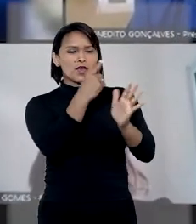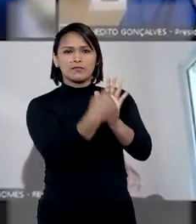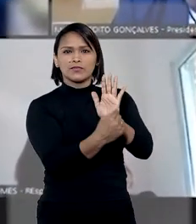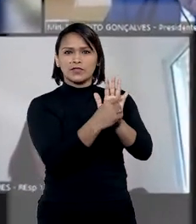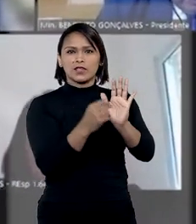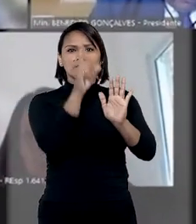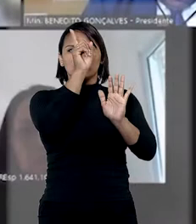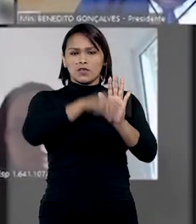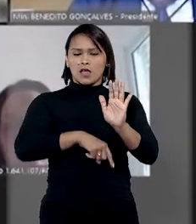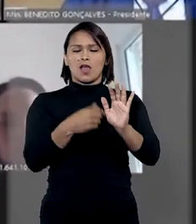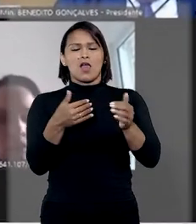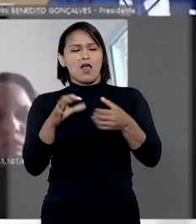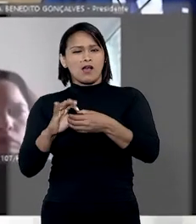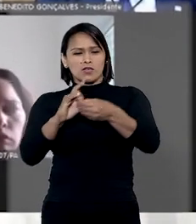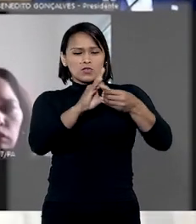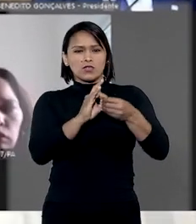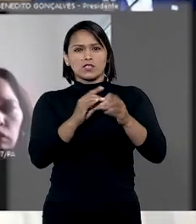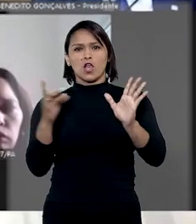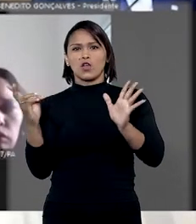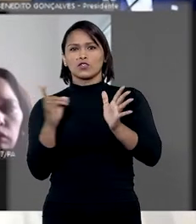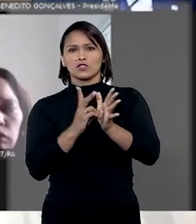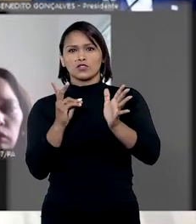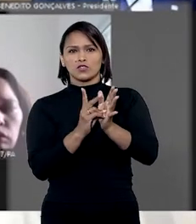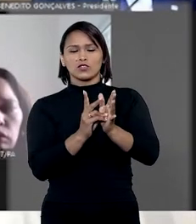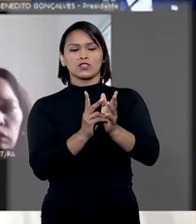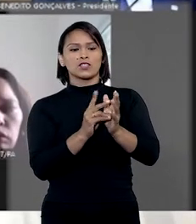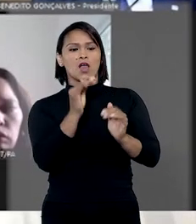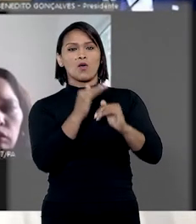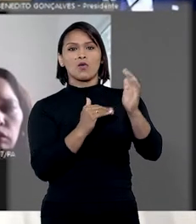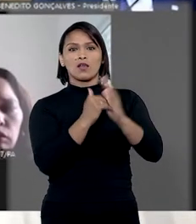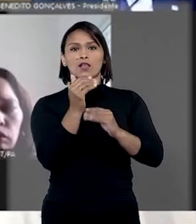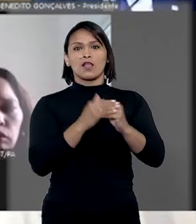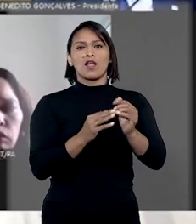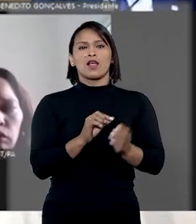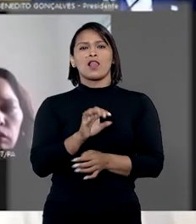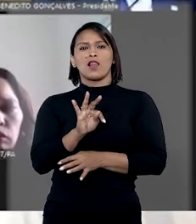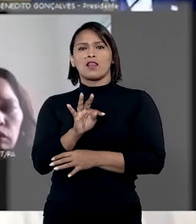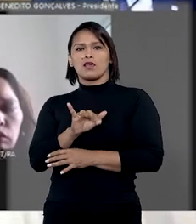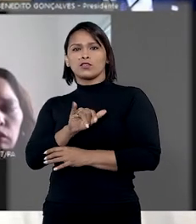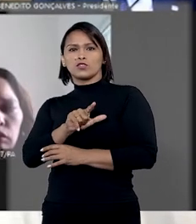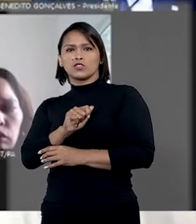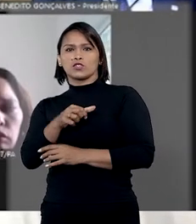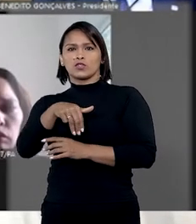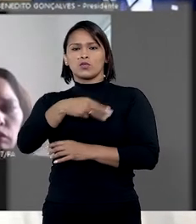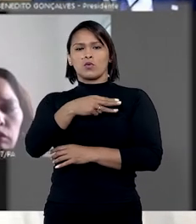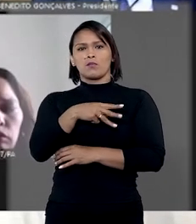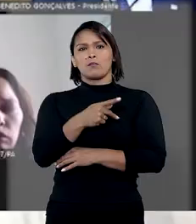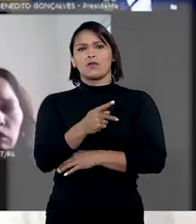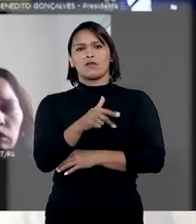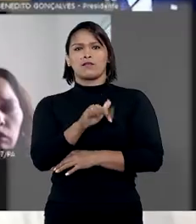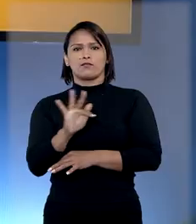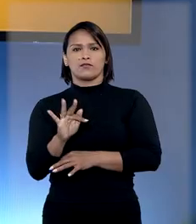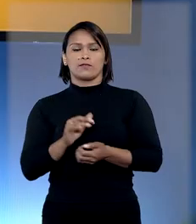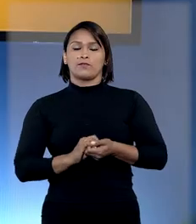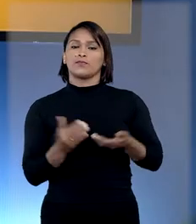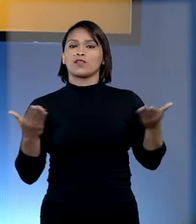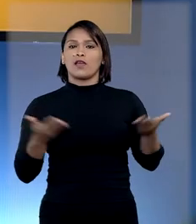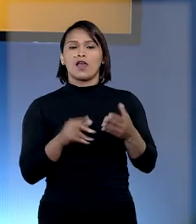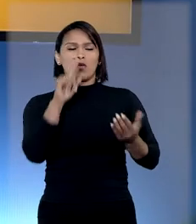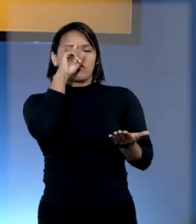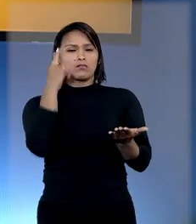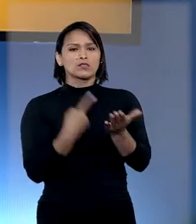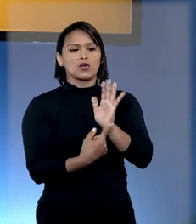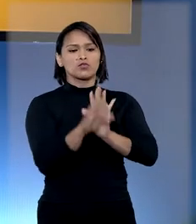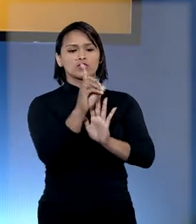ratificada a admissão das associações indígenas na qualidade de lites com sorte ativa do MPF. Agora uma